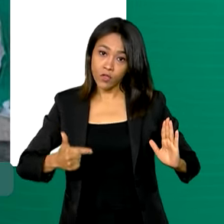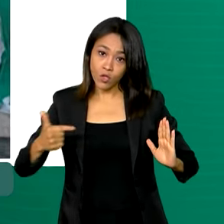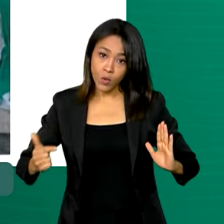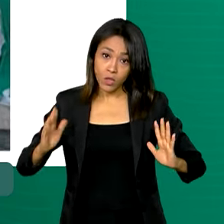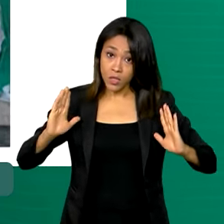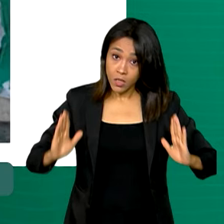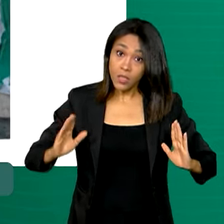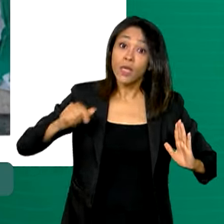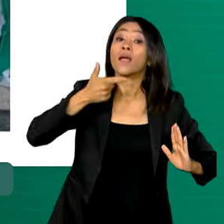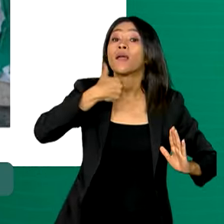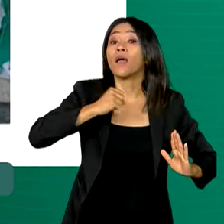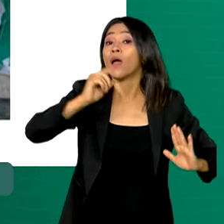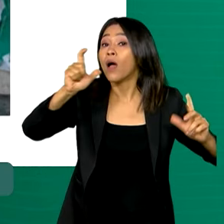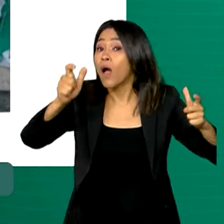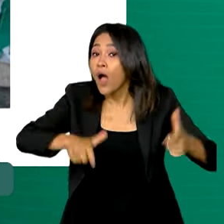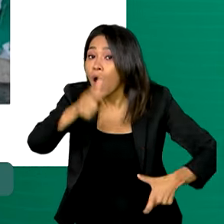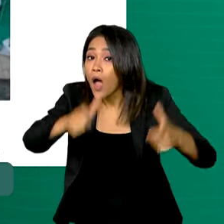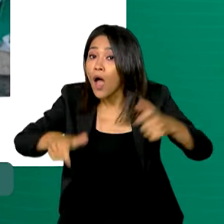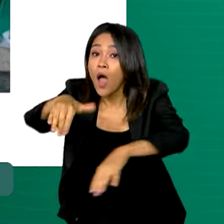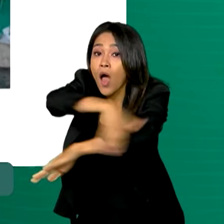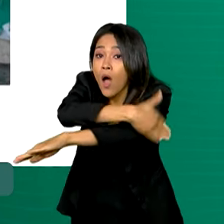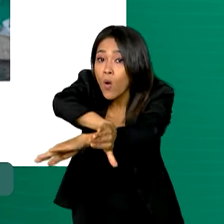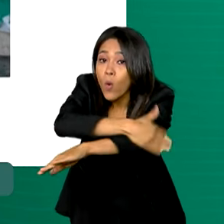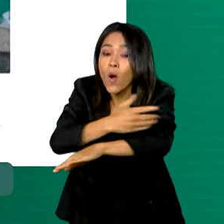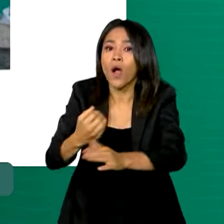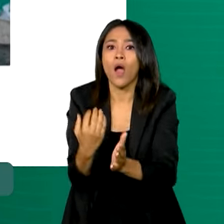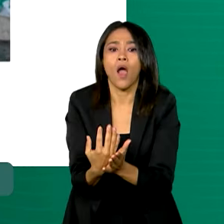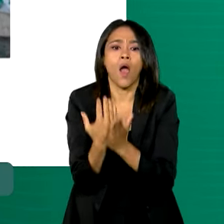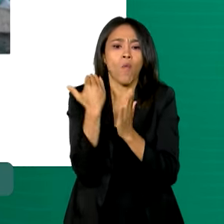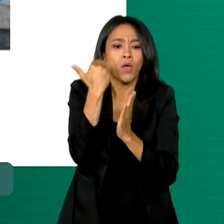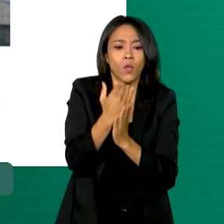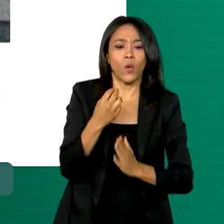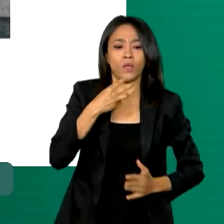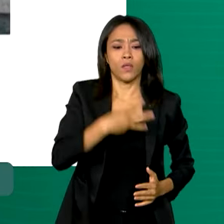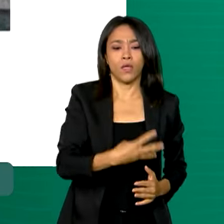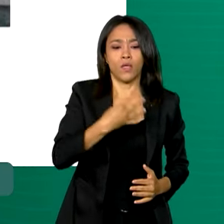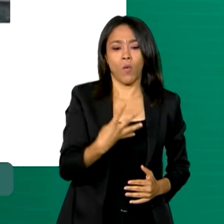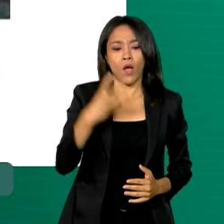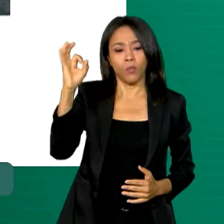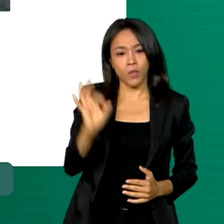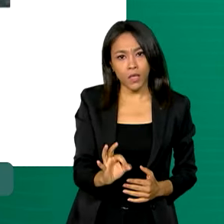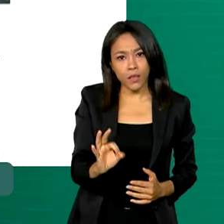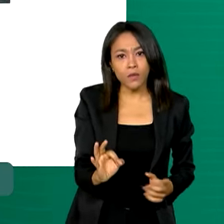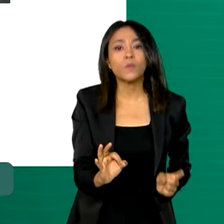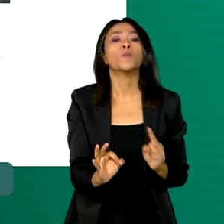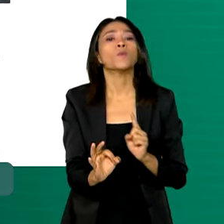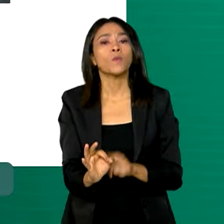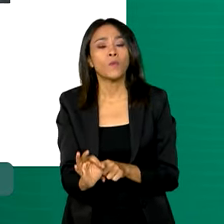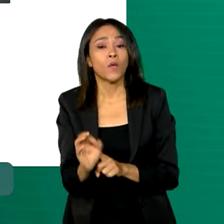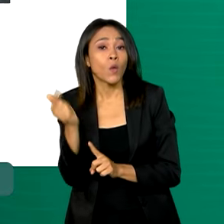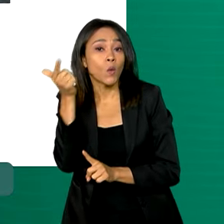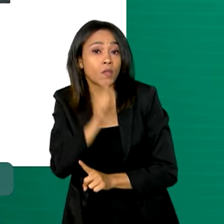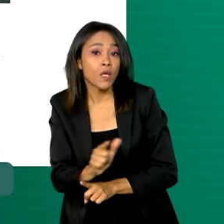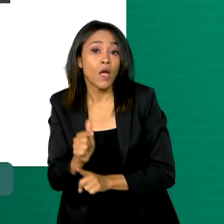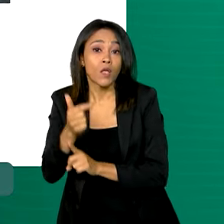população em situação de rua aumentou cerca de 34%, alcançando aproximadamente